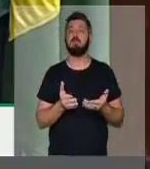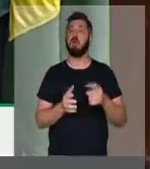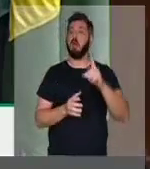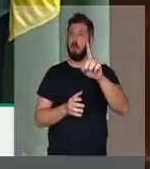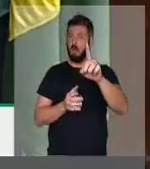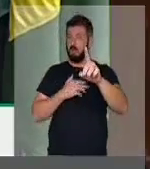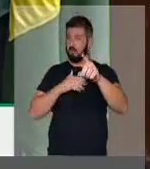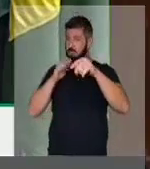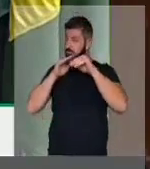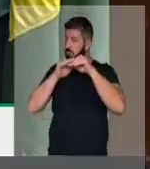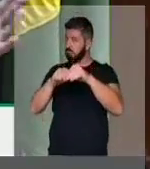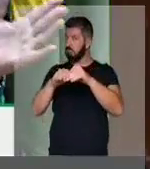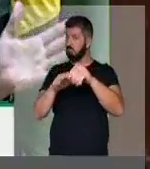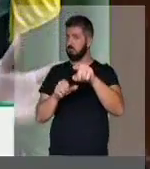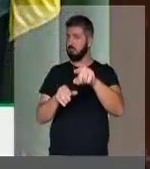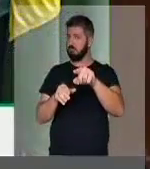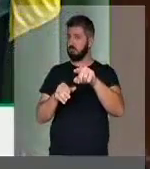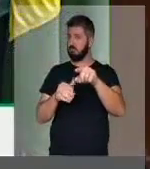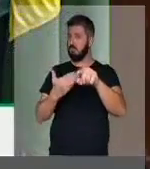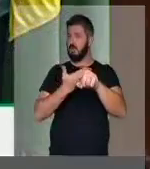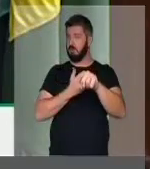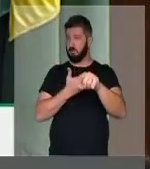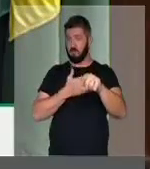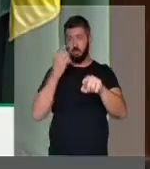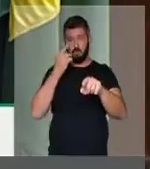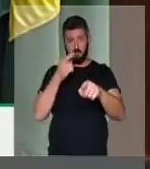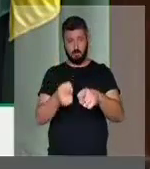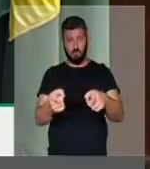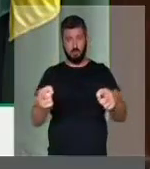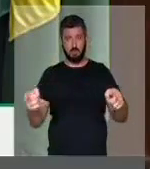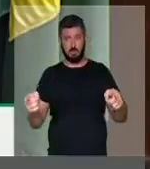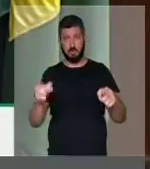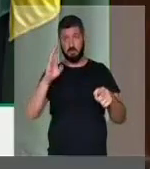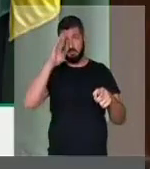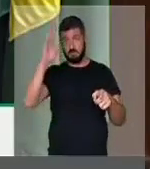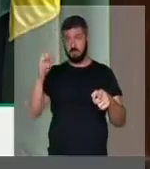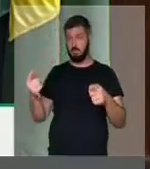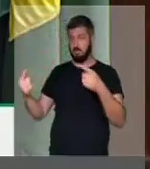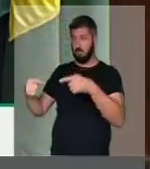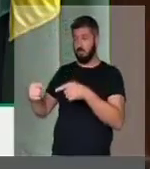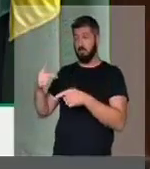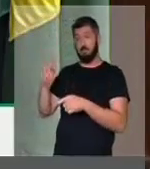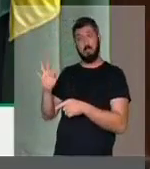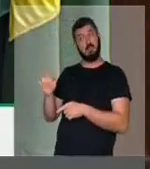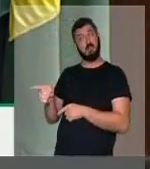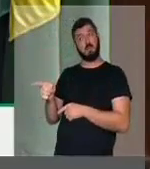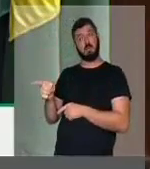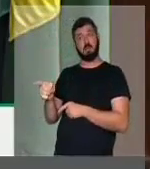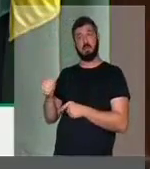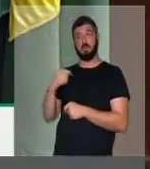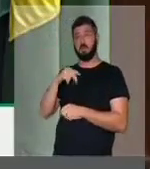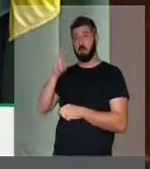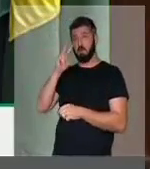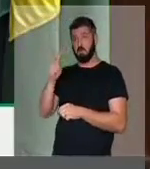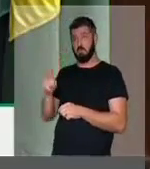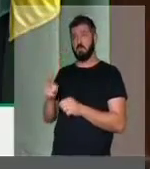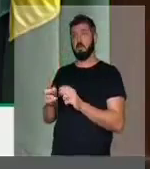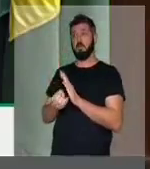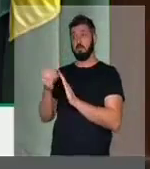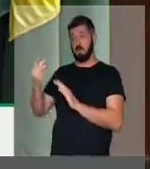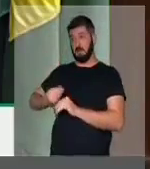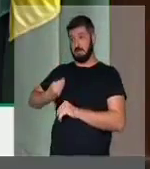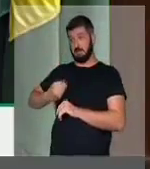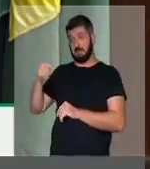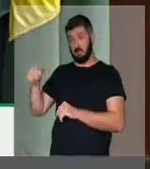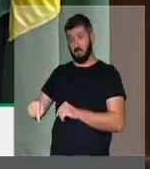aí eu quero me dirigir aqui aos meus colegas deputados, especial da bancada do Partido dos Trabalhadores, que eu vejo aqui muitos